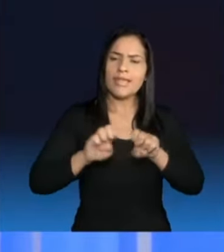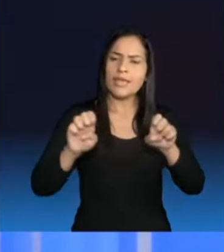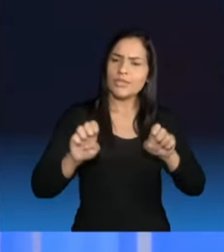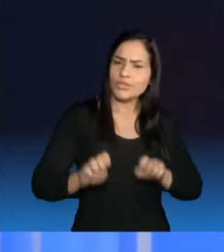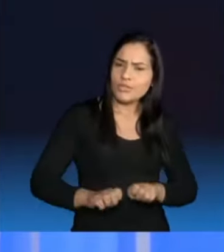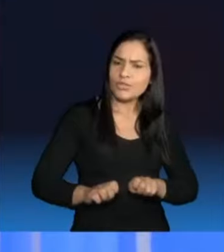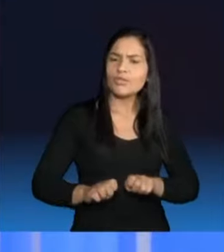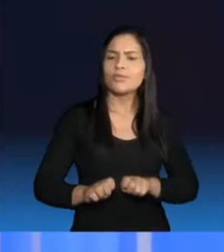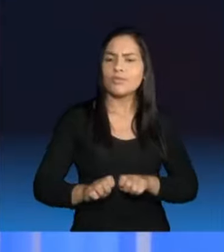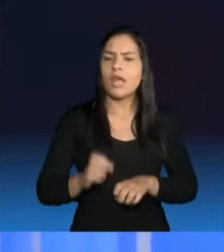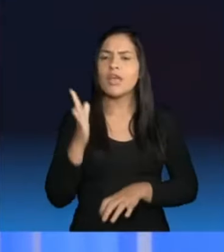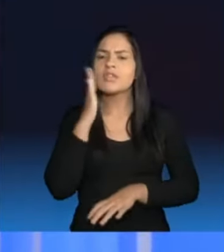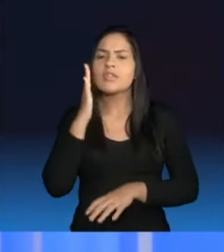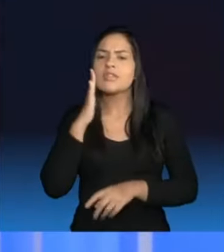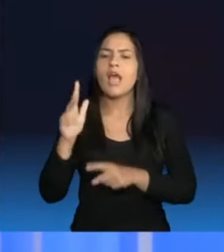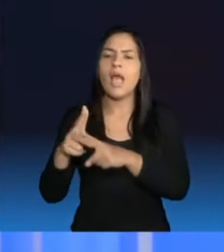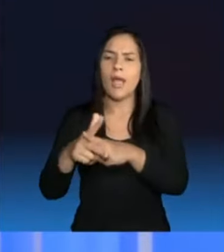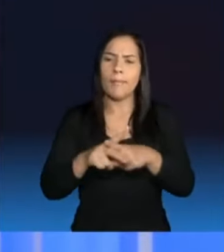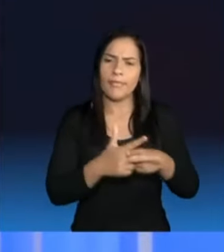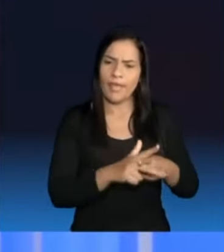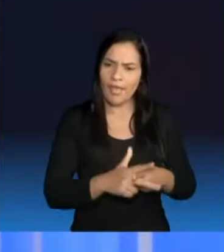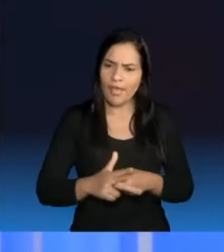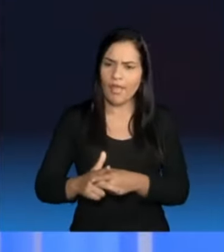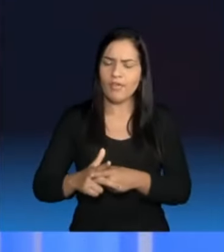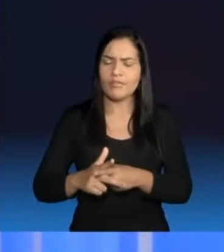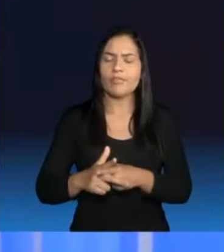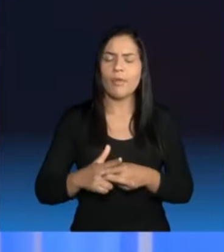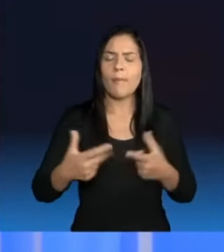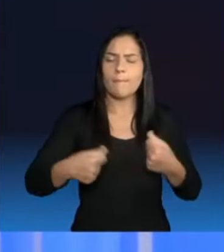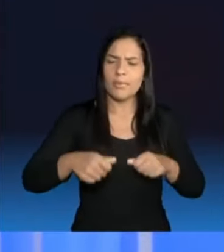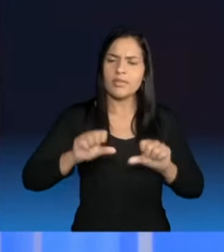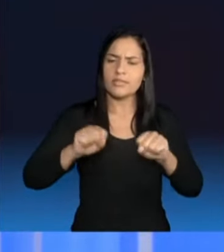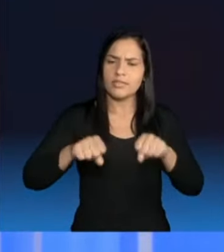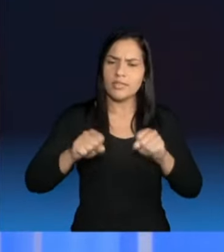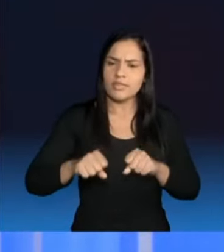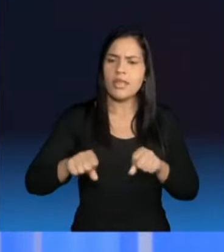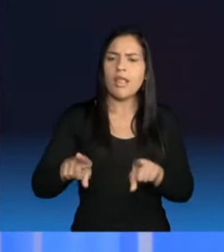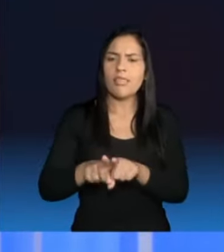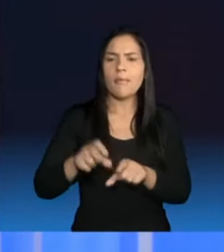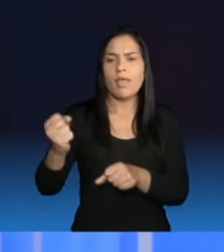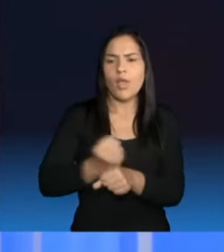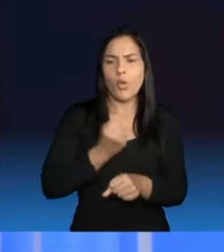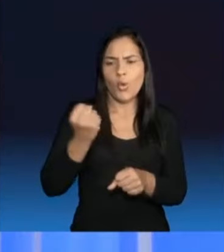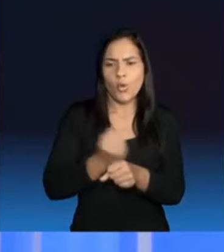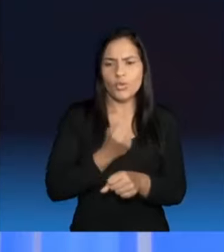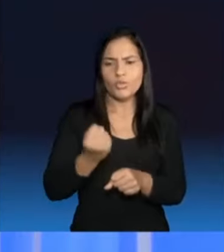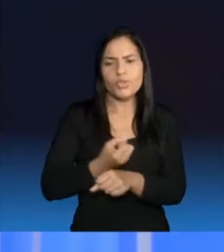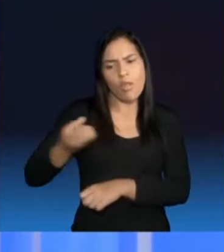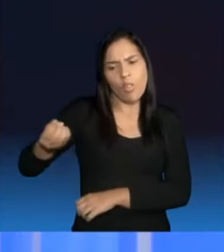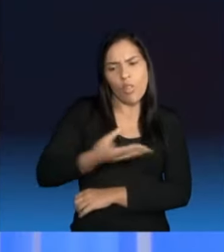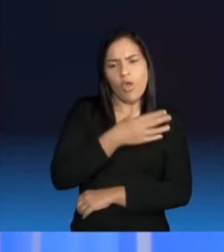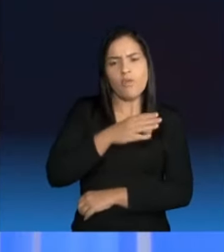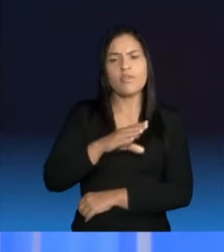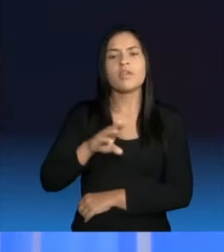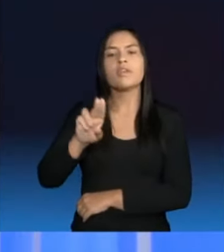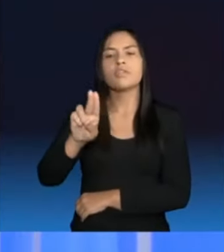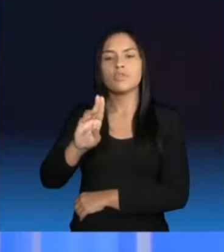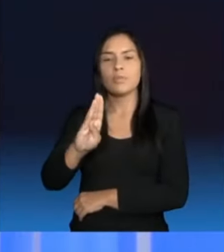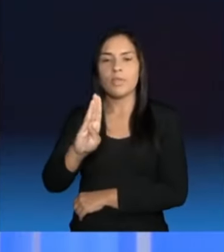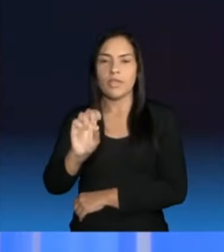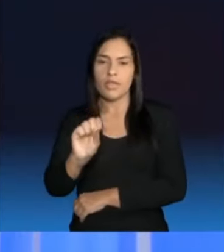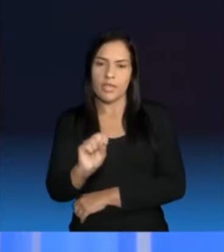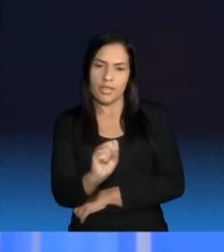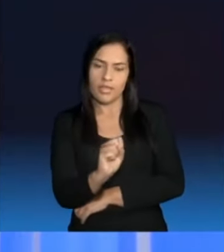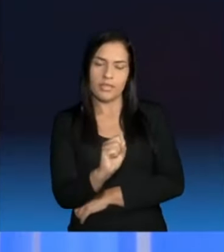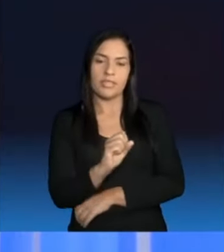reformada. Nós vamos reformar. Nós vamos construir novas UBS, apesar que hoje já atendem a 81%